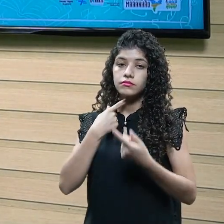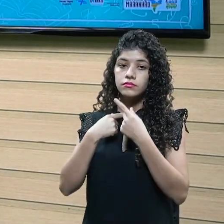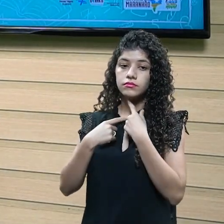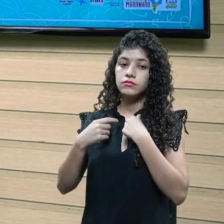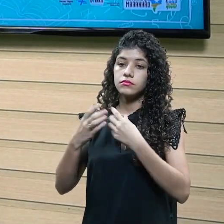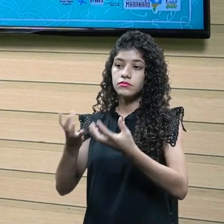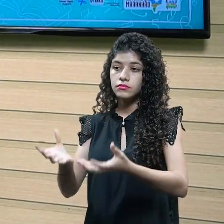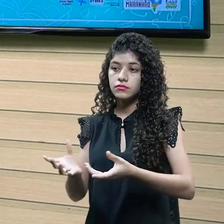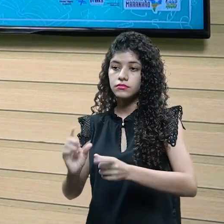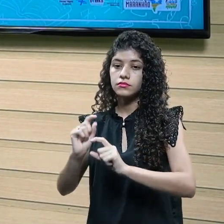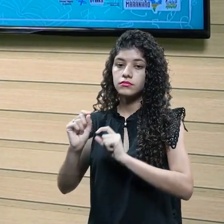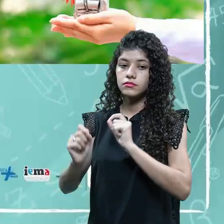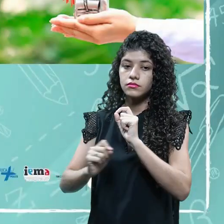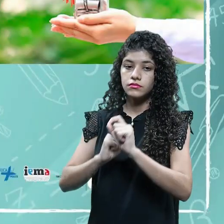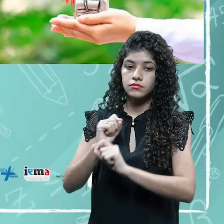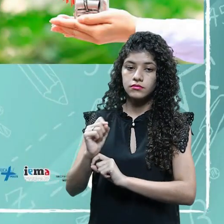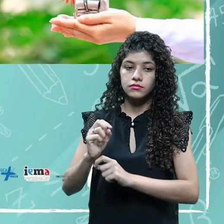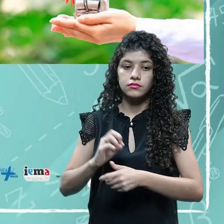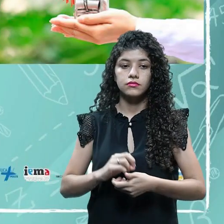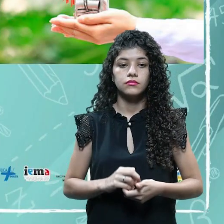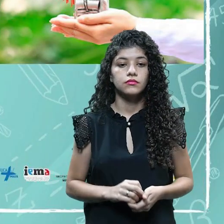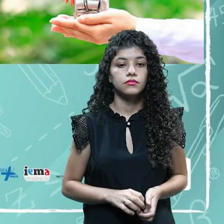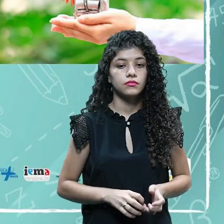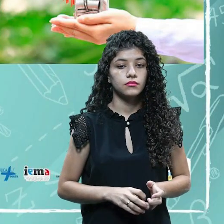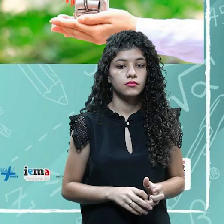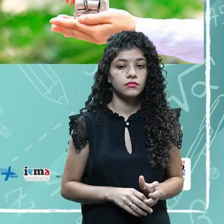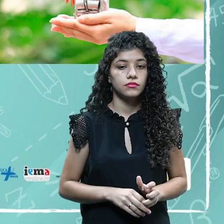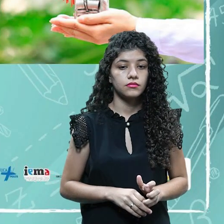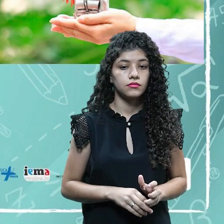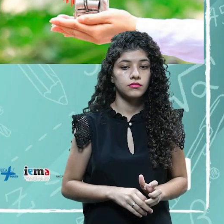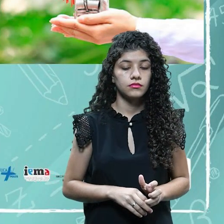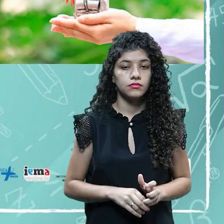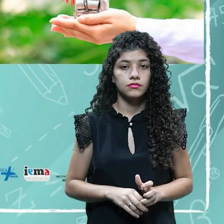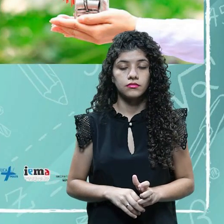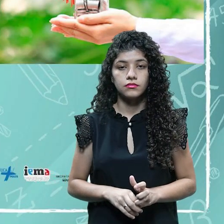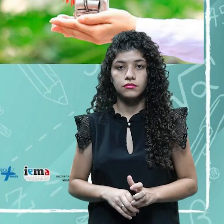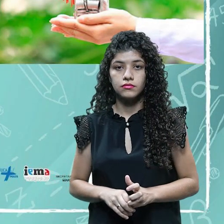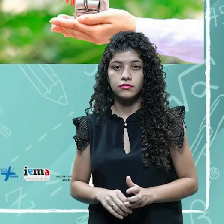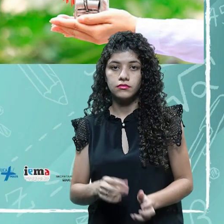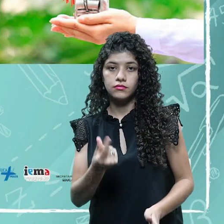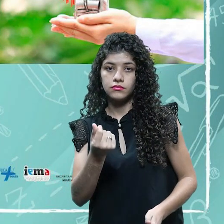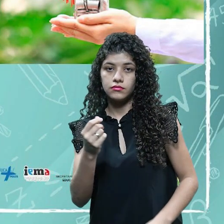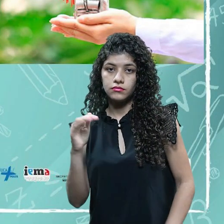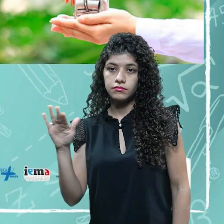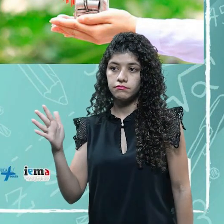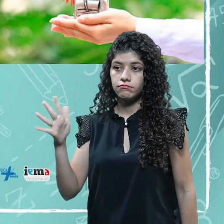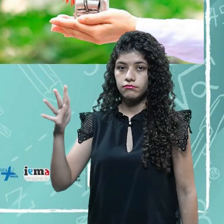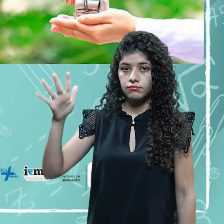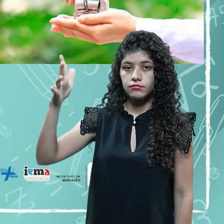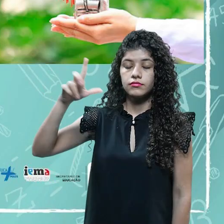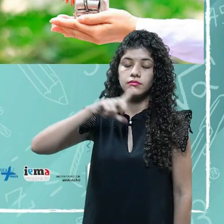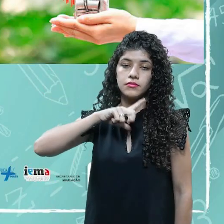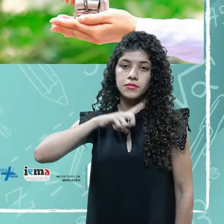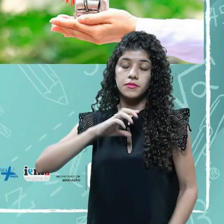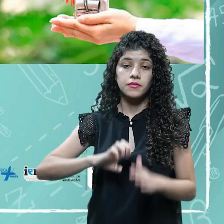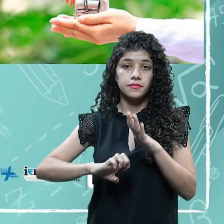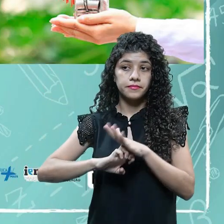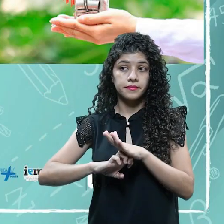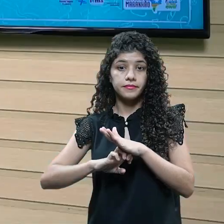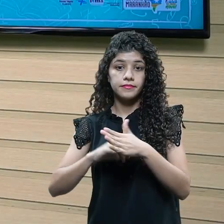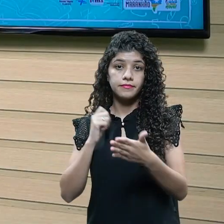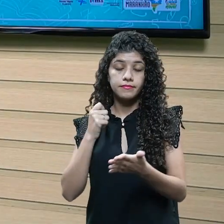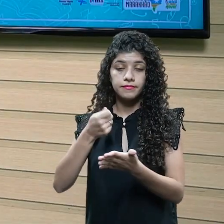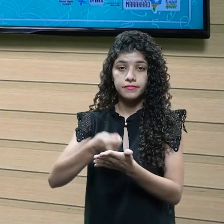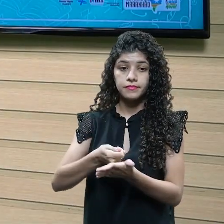fazer na formatura. Então, apesar de representar um custo a mais, né? Porque a gente está terceirizando isso.